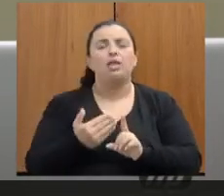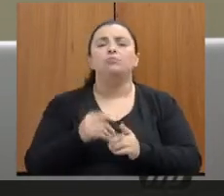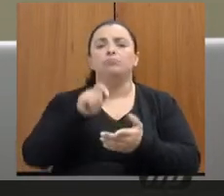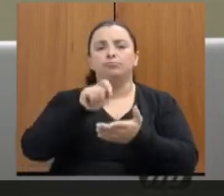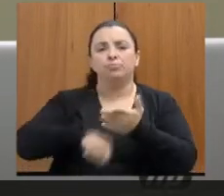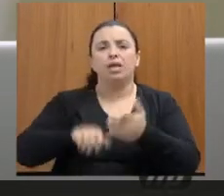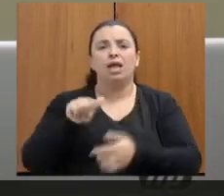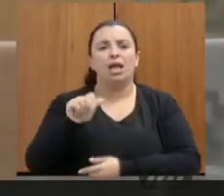os trabalhos. Obrigado.